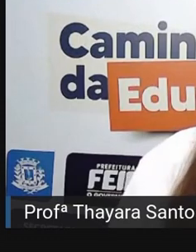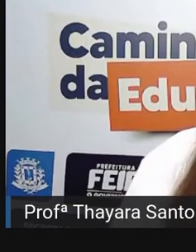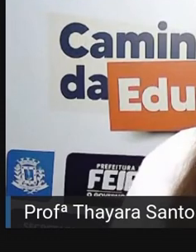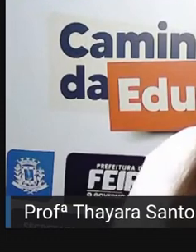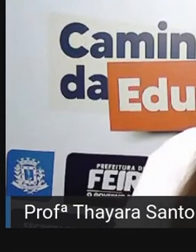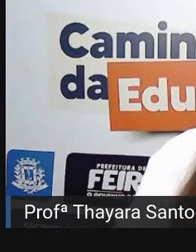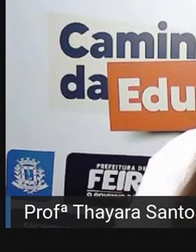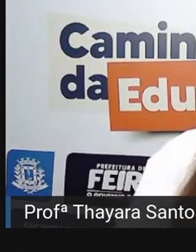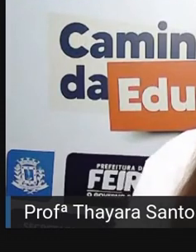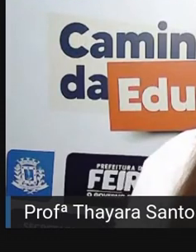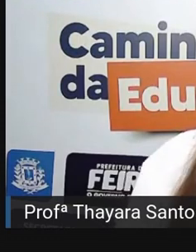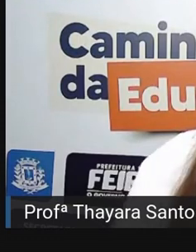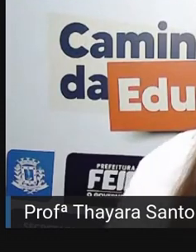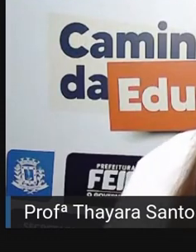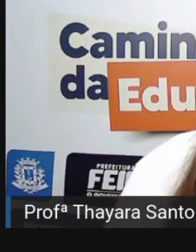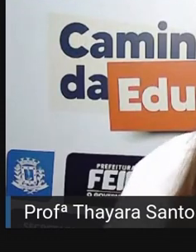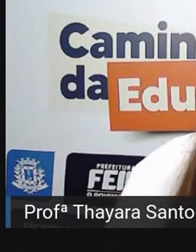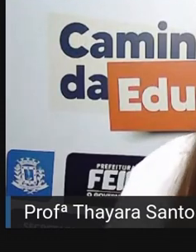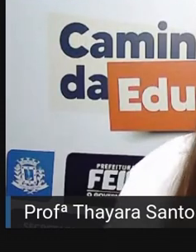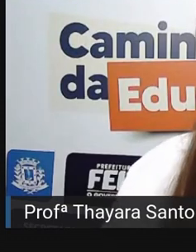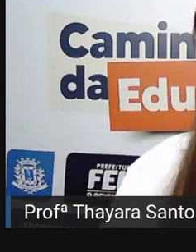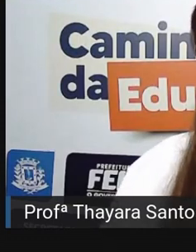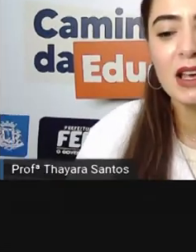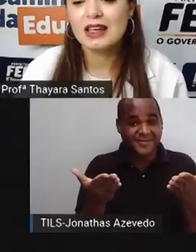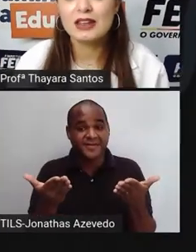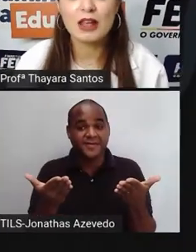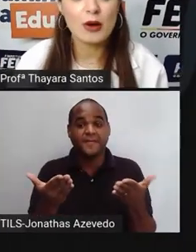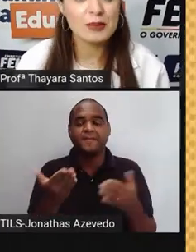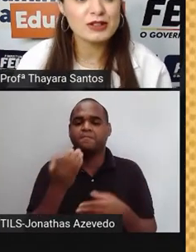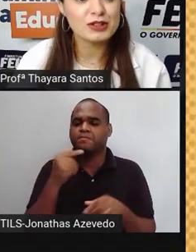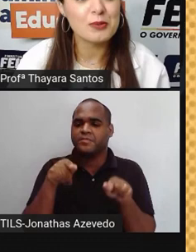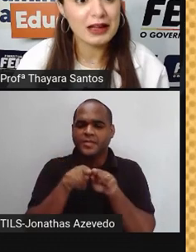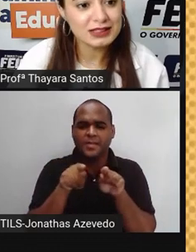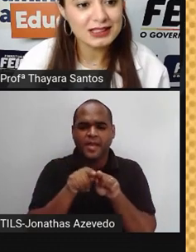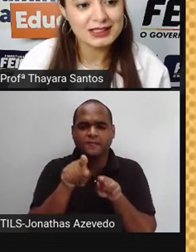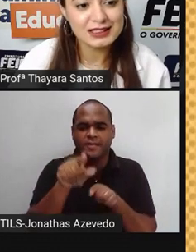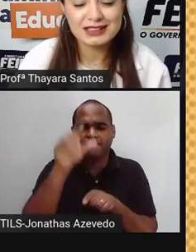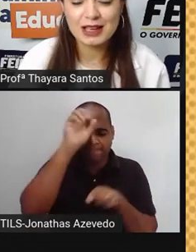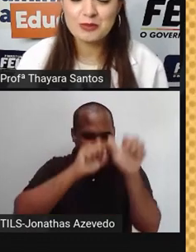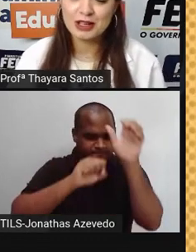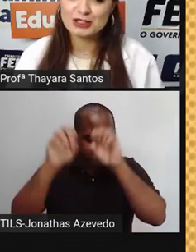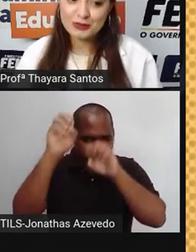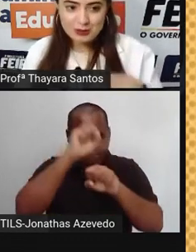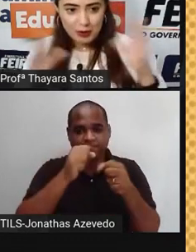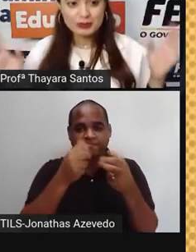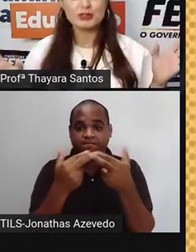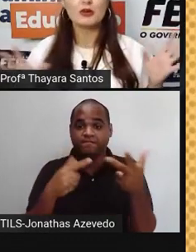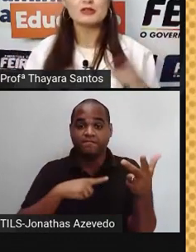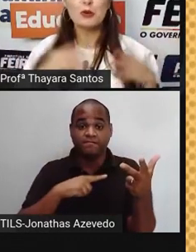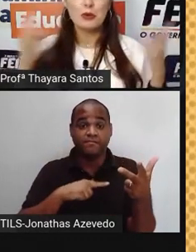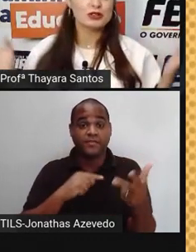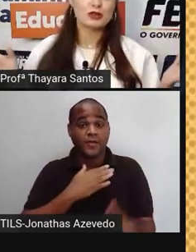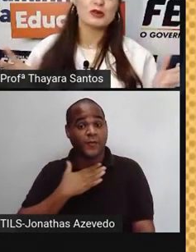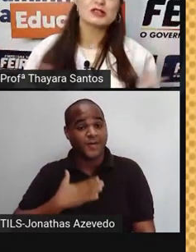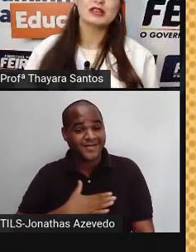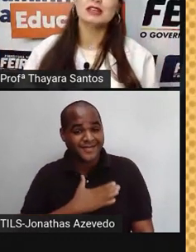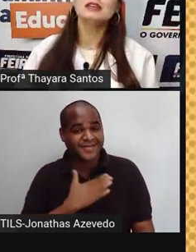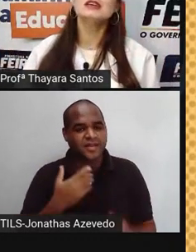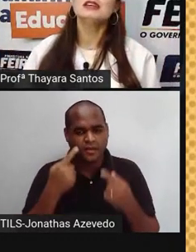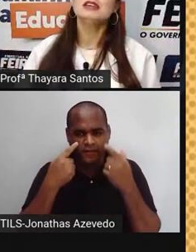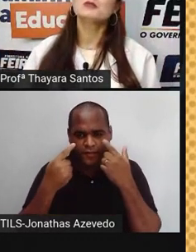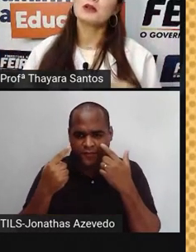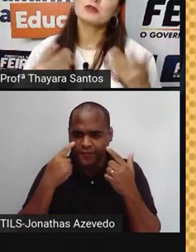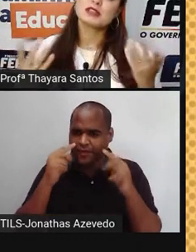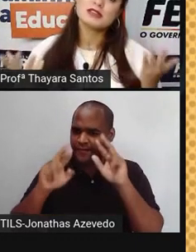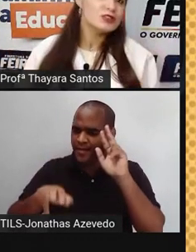tenham gostado da nossa aula de hoje. E que tenham aprendido bastante, né? Porque a gente fez um monte de coisa, viu um monte de coisa aí.